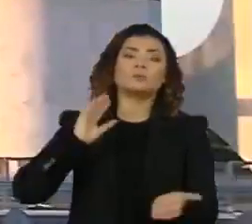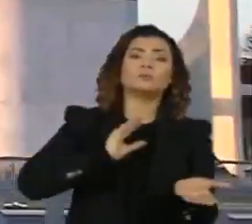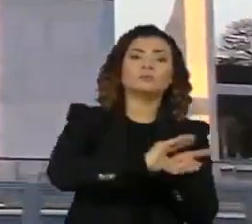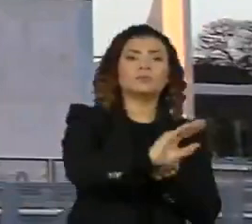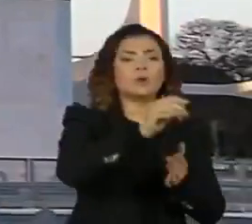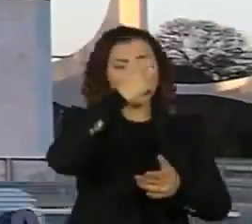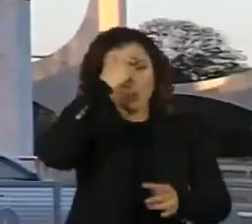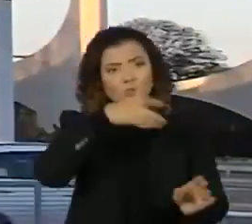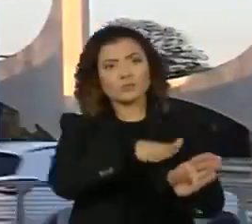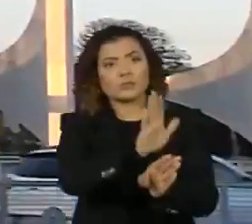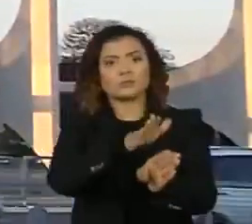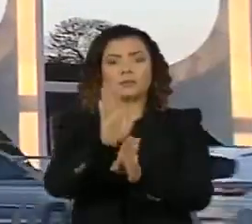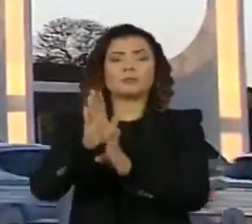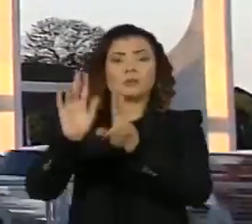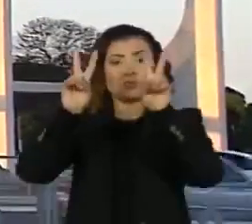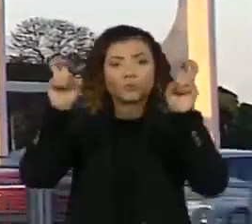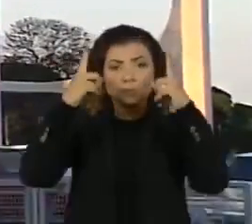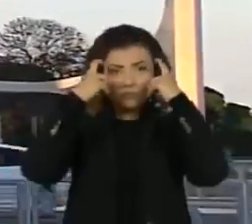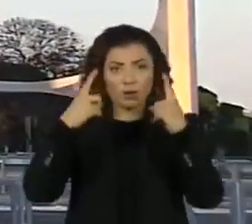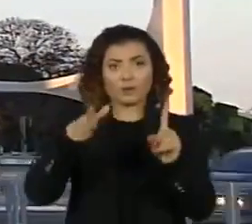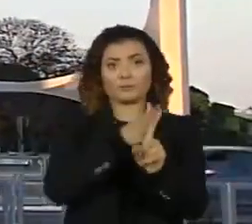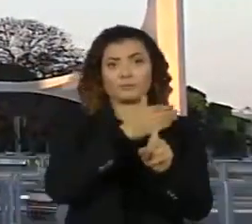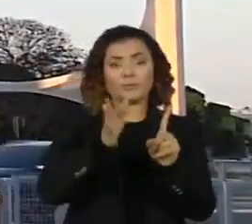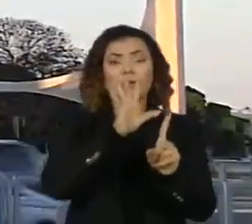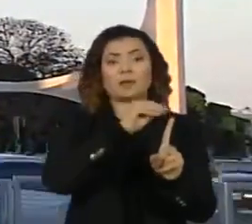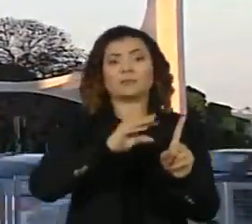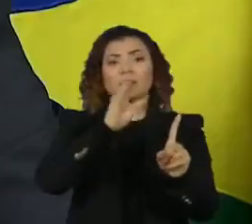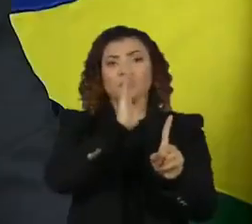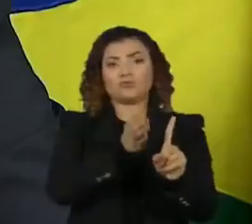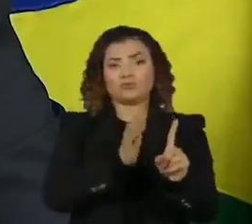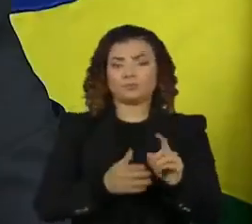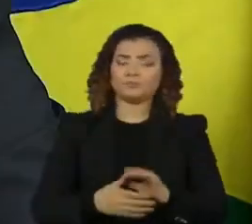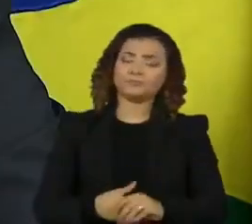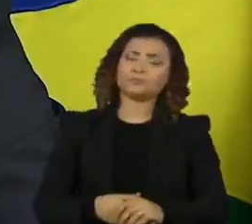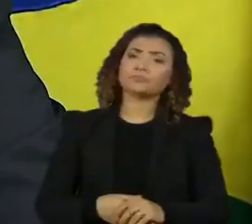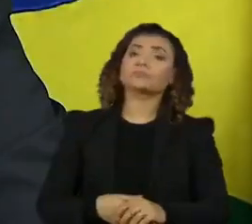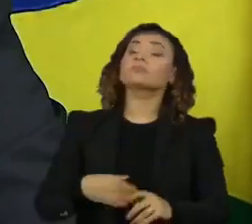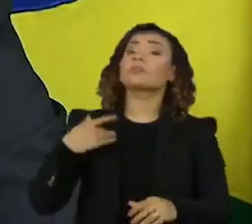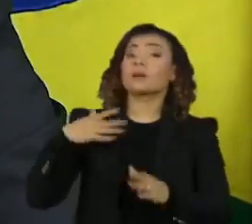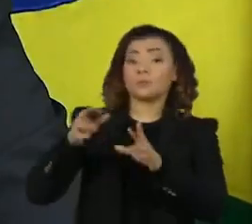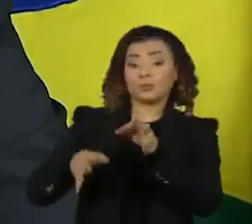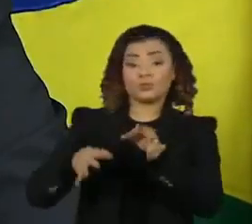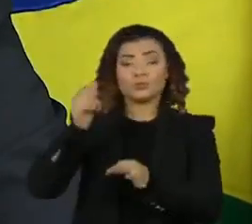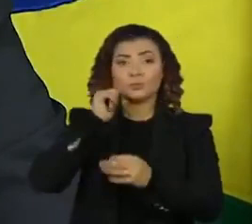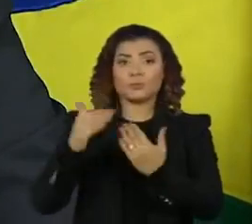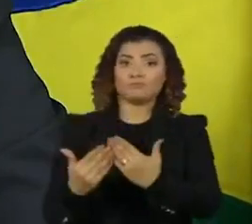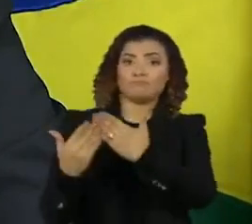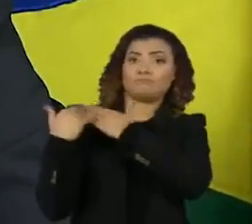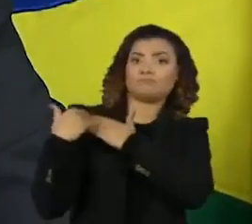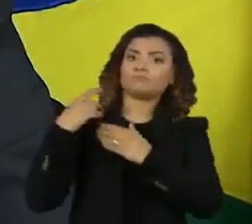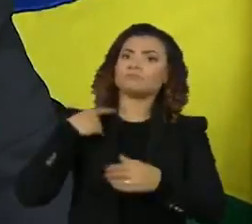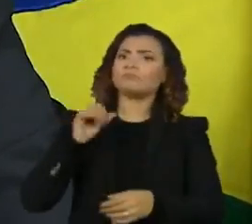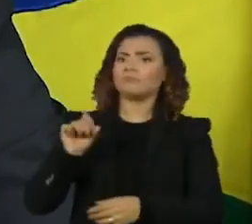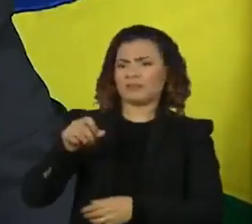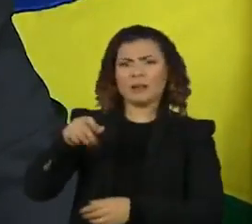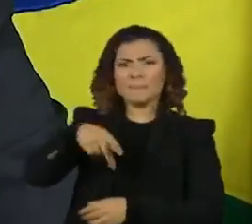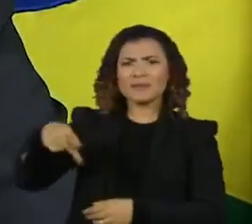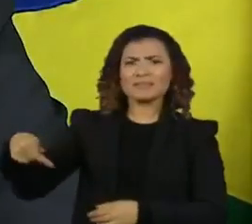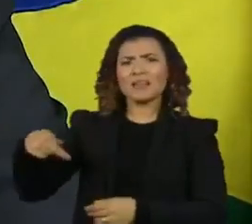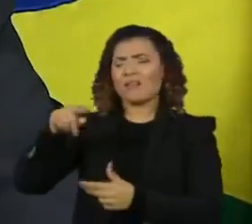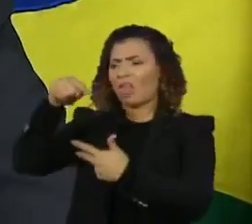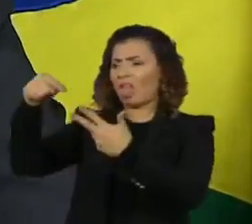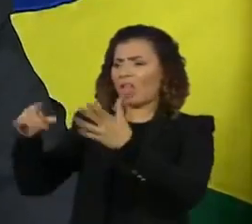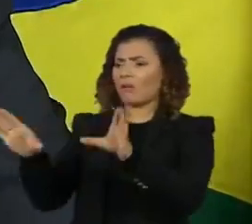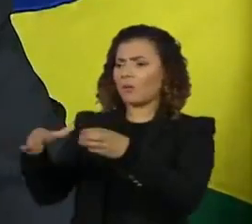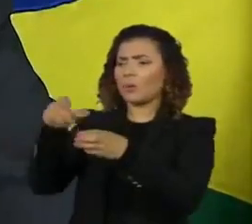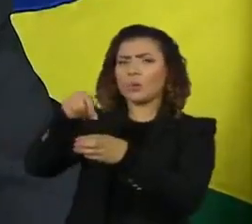conscientização sobre violência doméstica e assédio sexual. Para a juíza responsável, as falas dos representantes do Executivo são